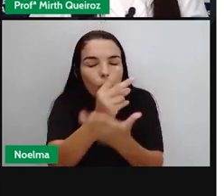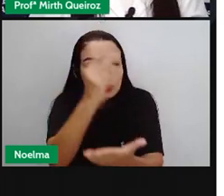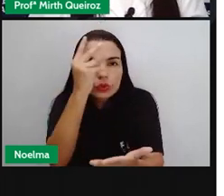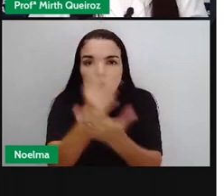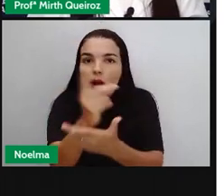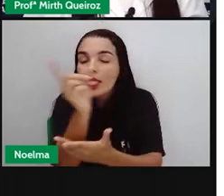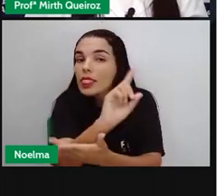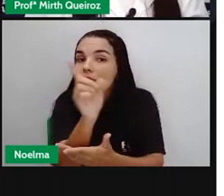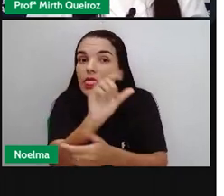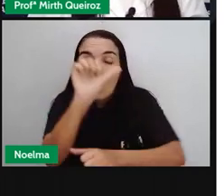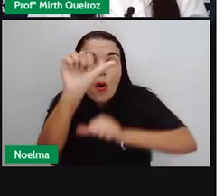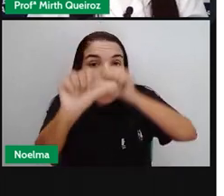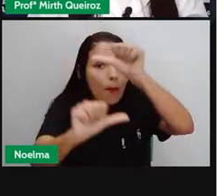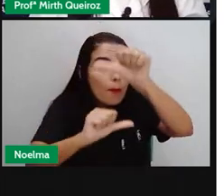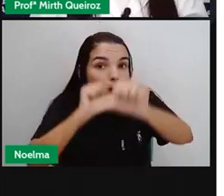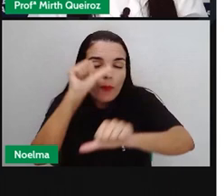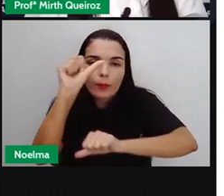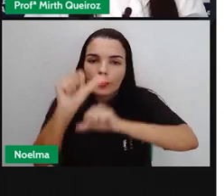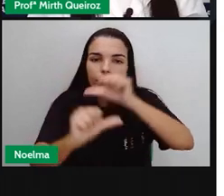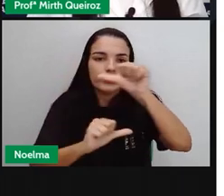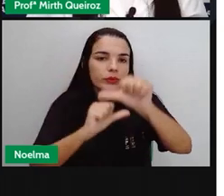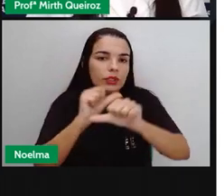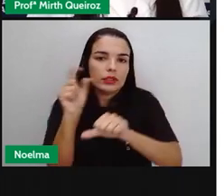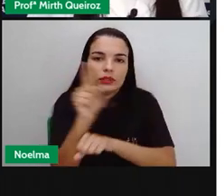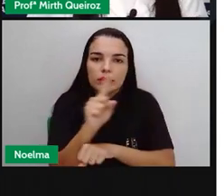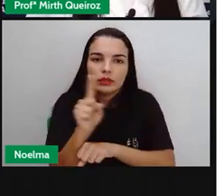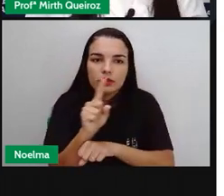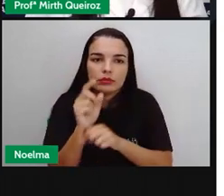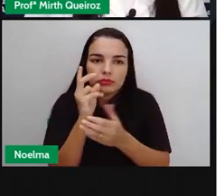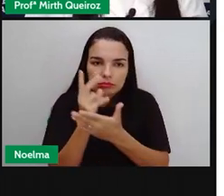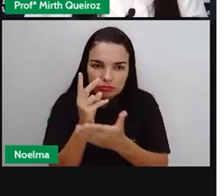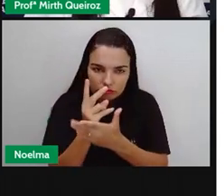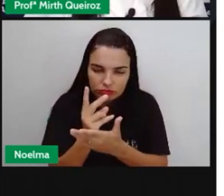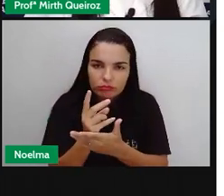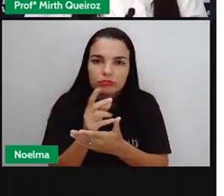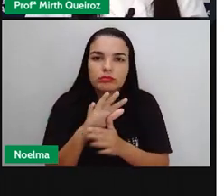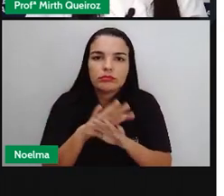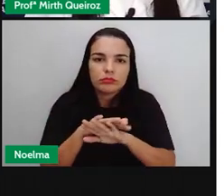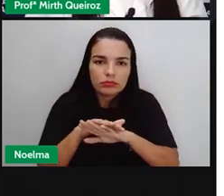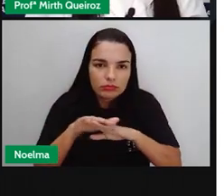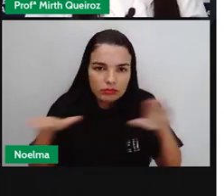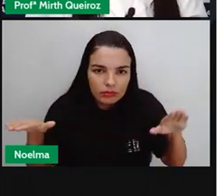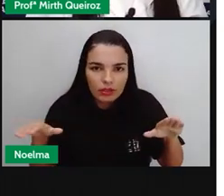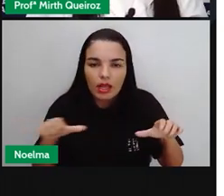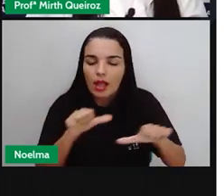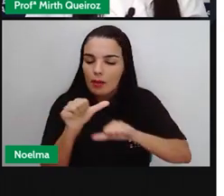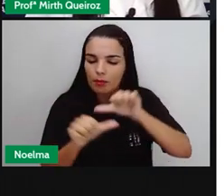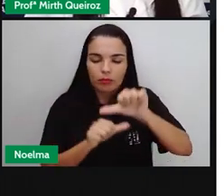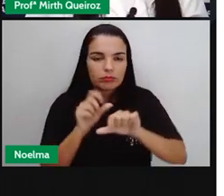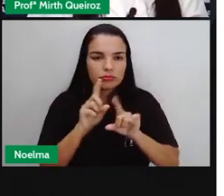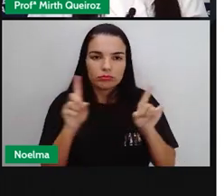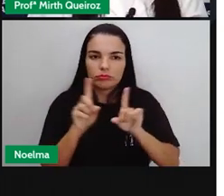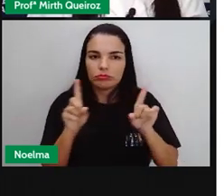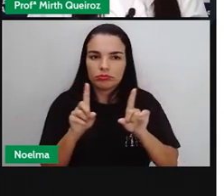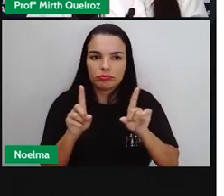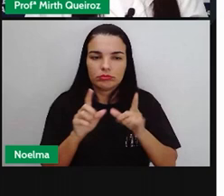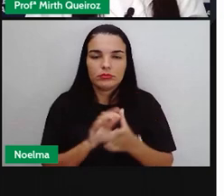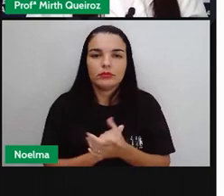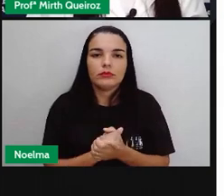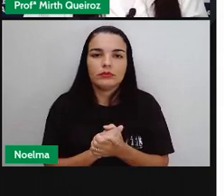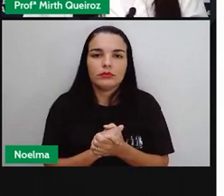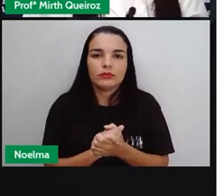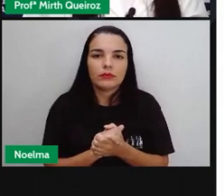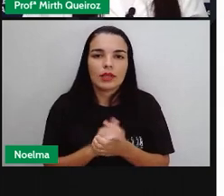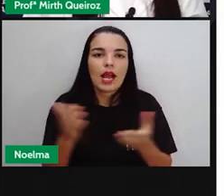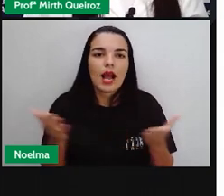palavra masculina, os lápis, né? Continuaria menos. Então, menos é uma palavra invariável.